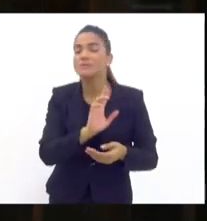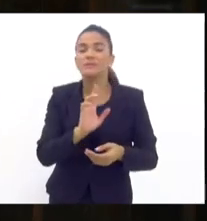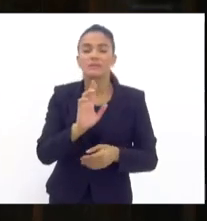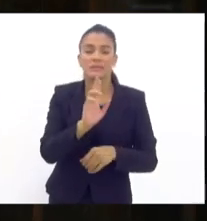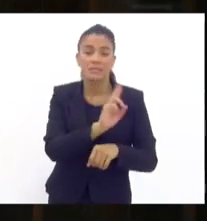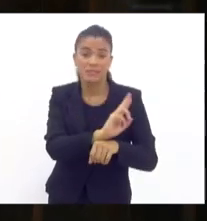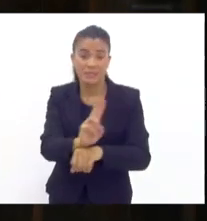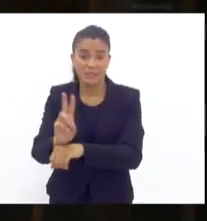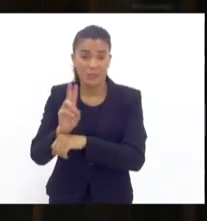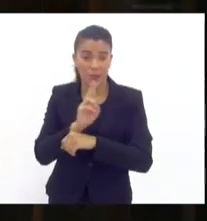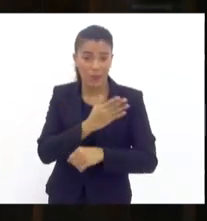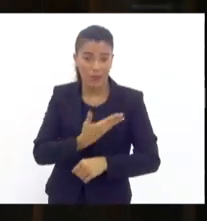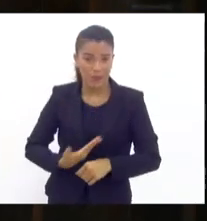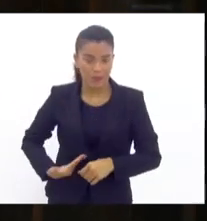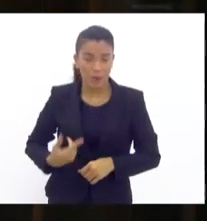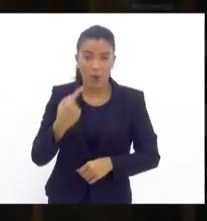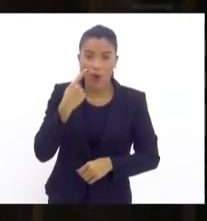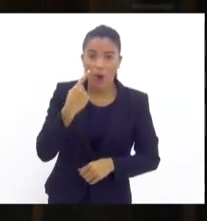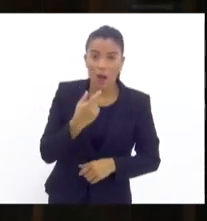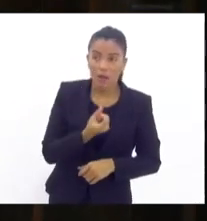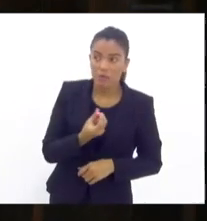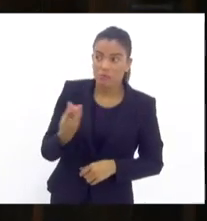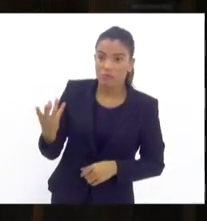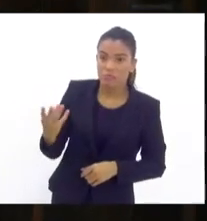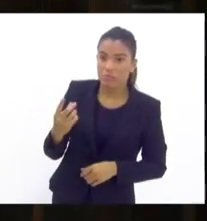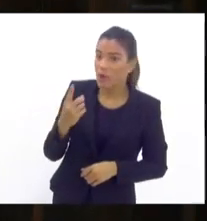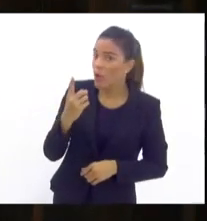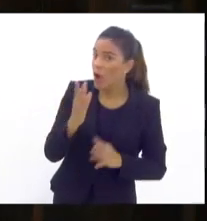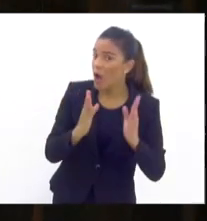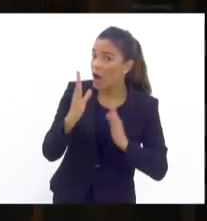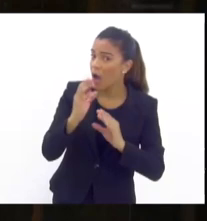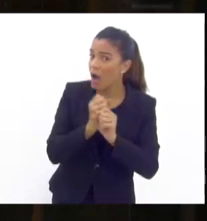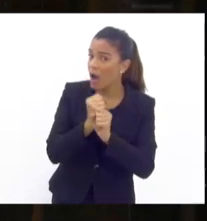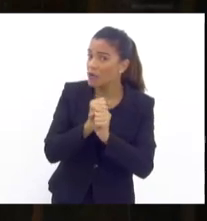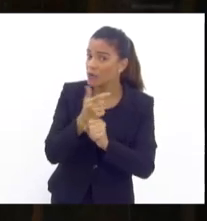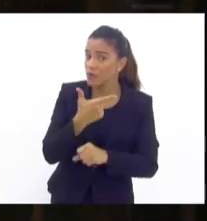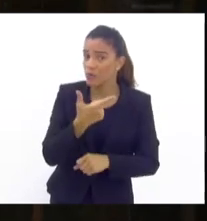sociedade. Olha o tamanho disso. Se em 2009.